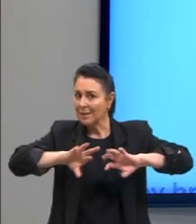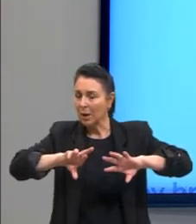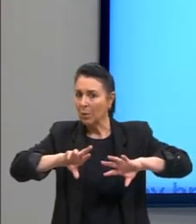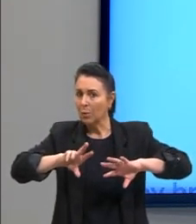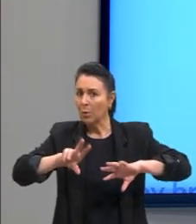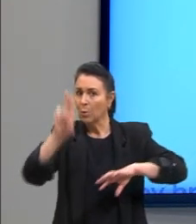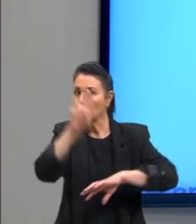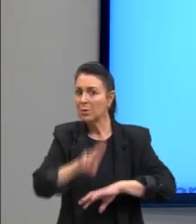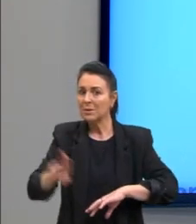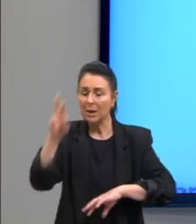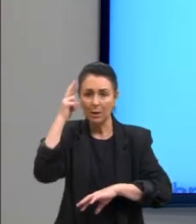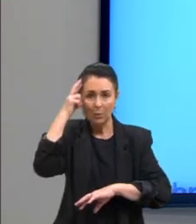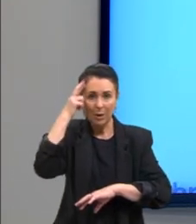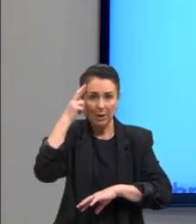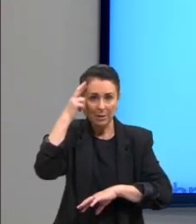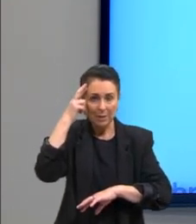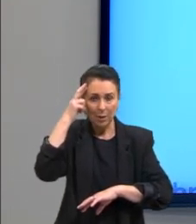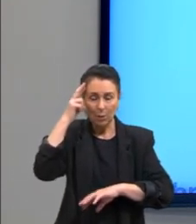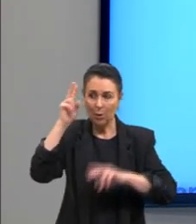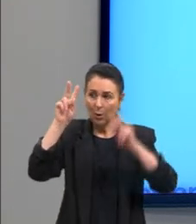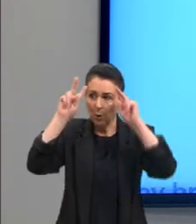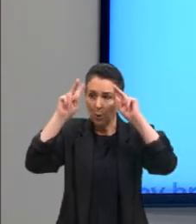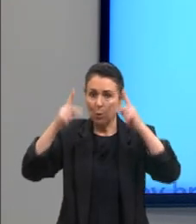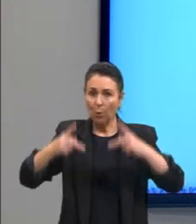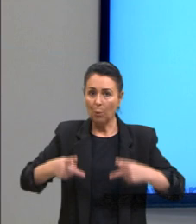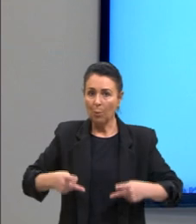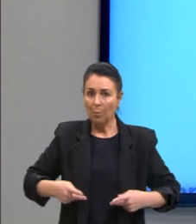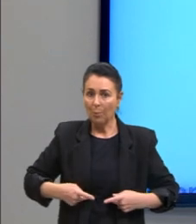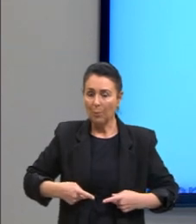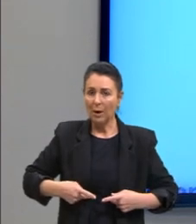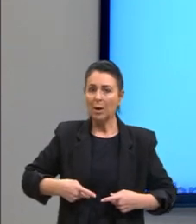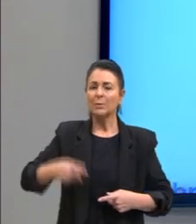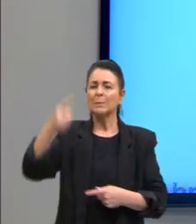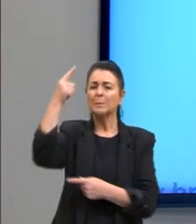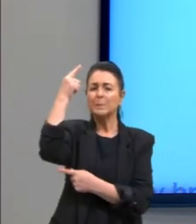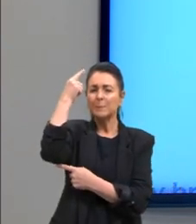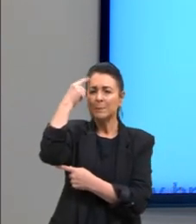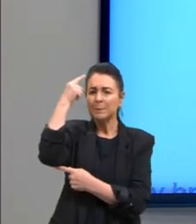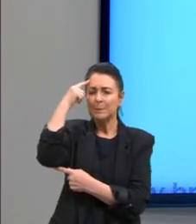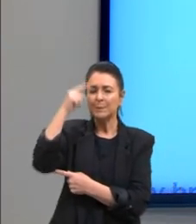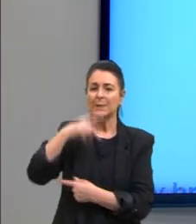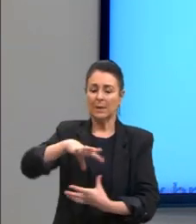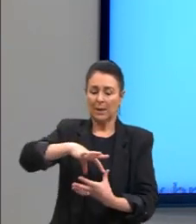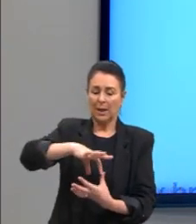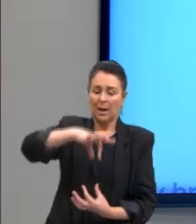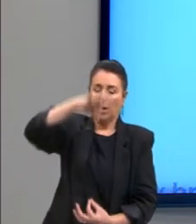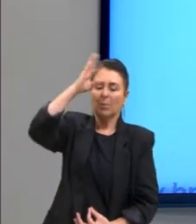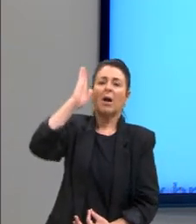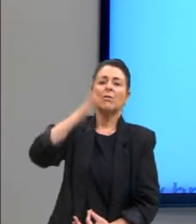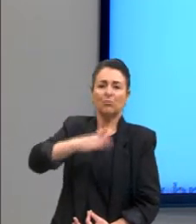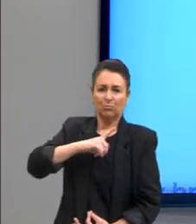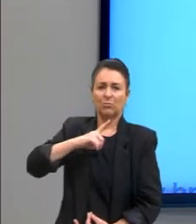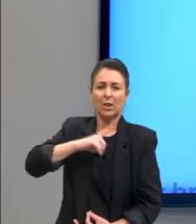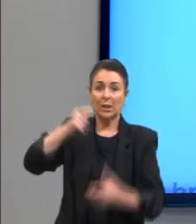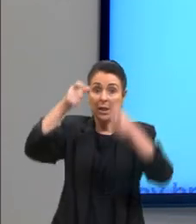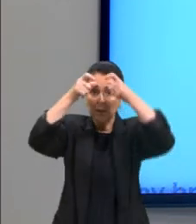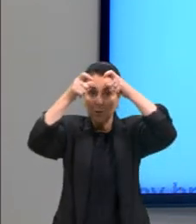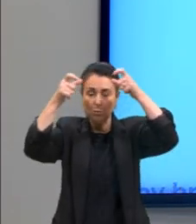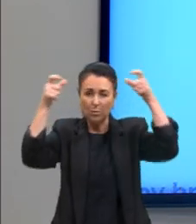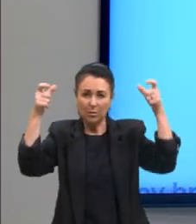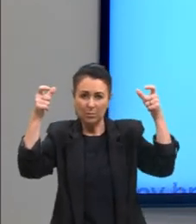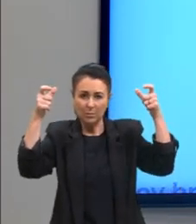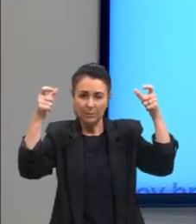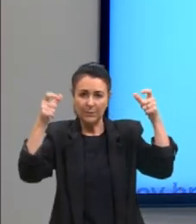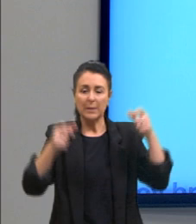o ser humano iria se recordando daquilo que a alma já haveria tomado conhecimento. Essa é a teoria da